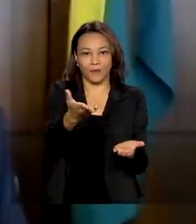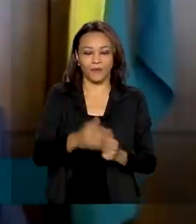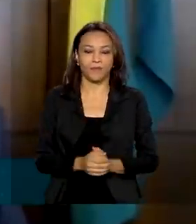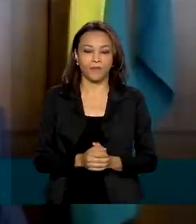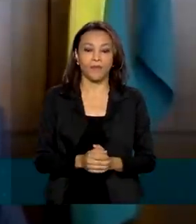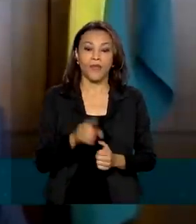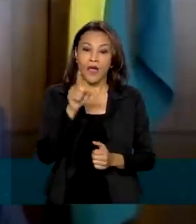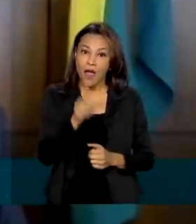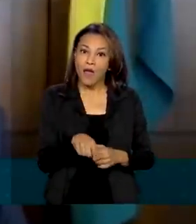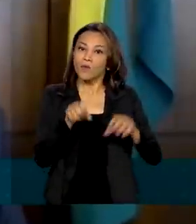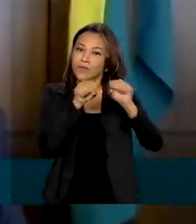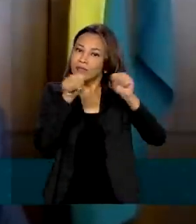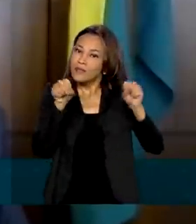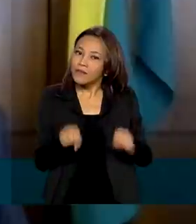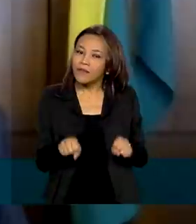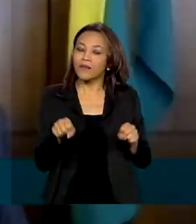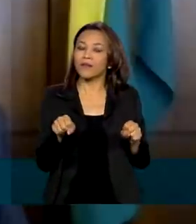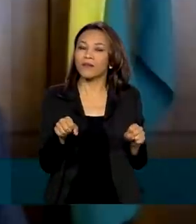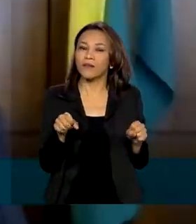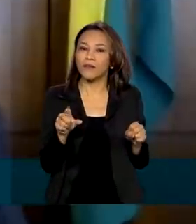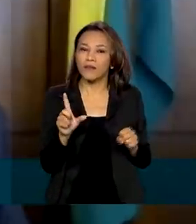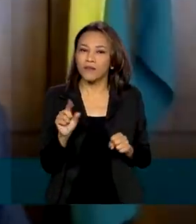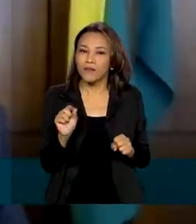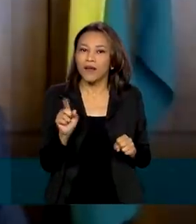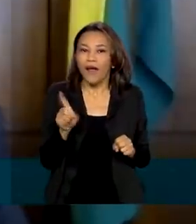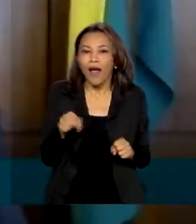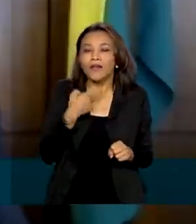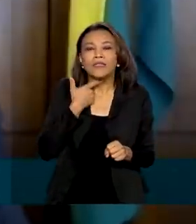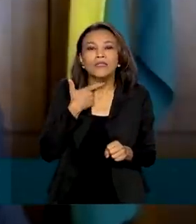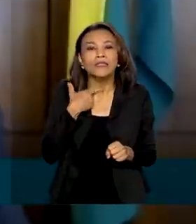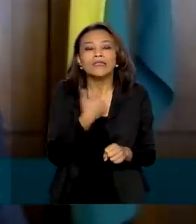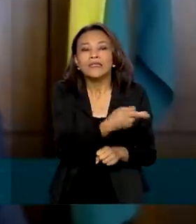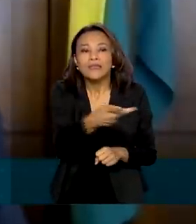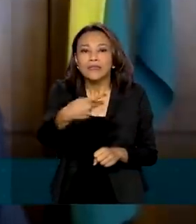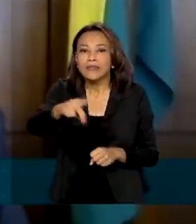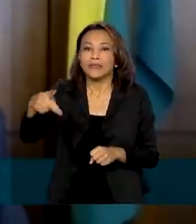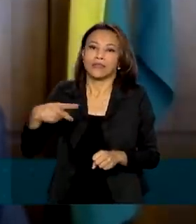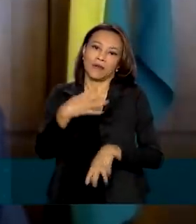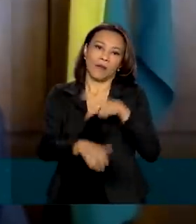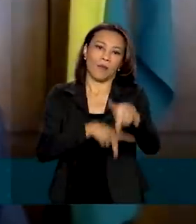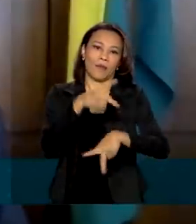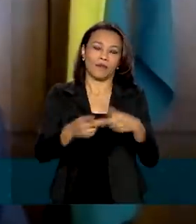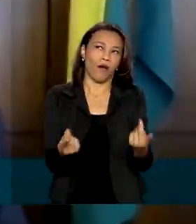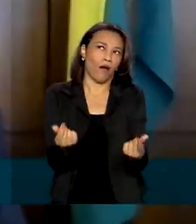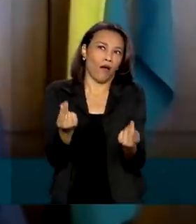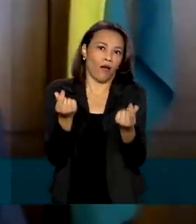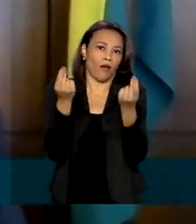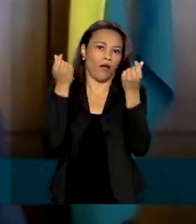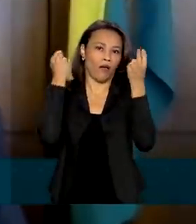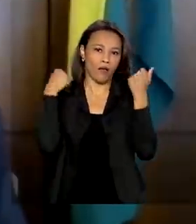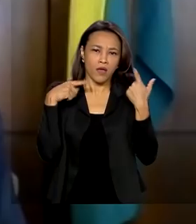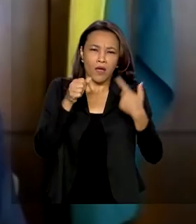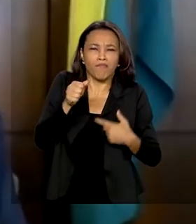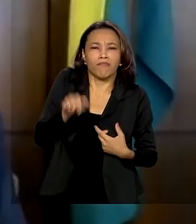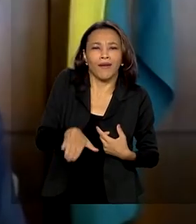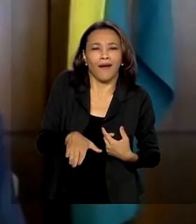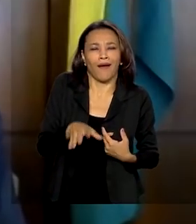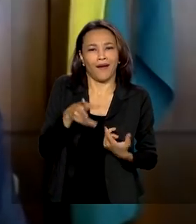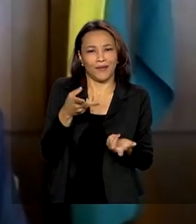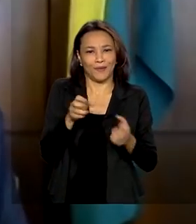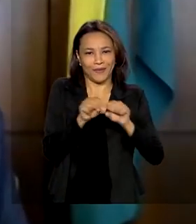características que eram desejadas pela população há muito tempo, que são um sistema que seja barato,